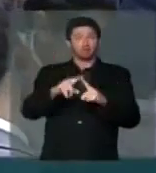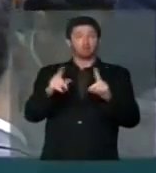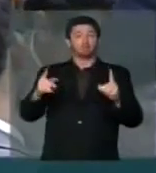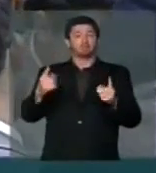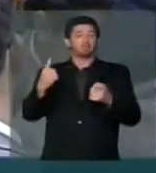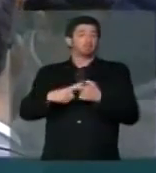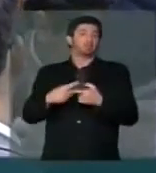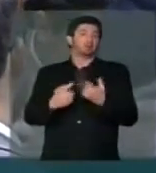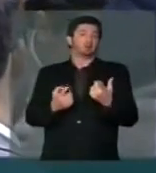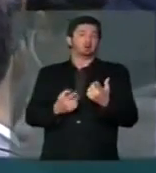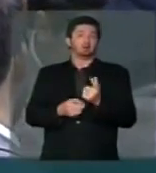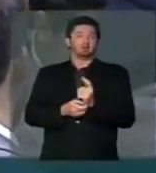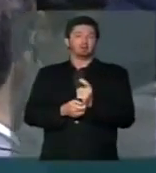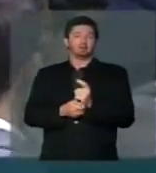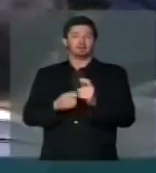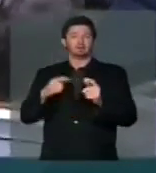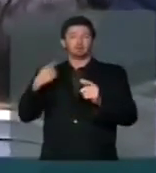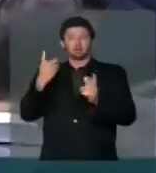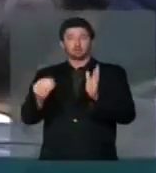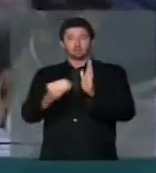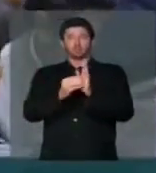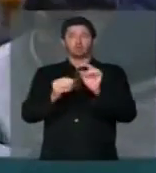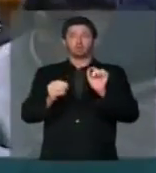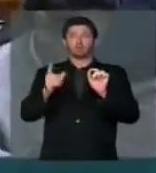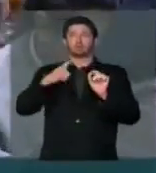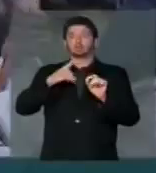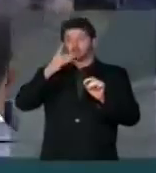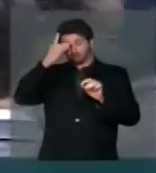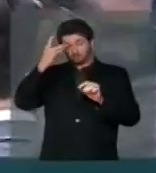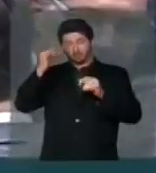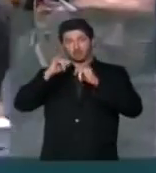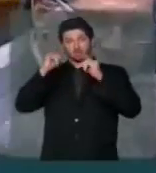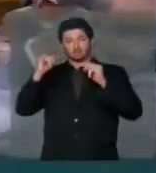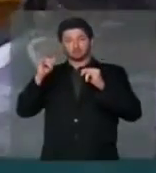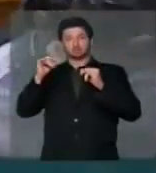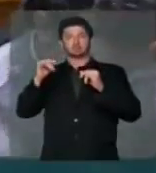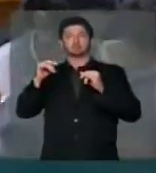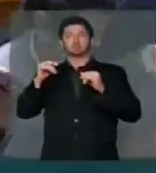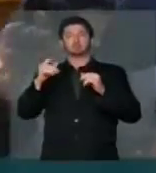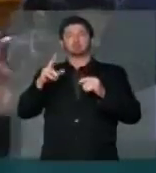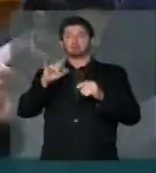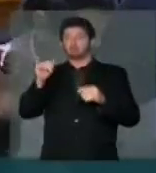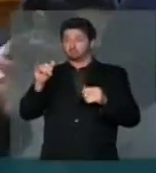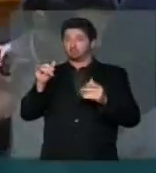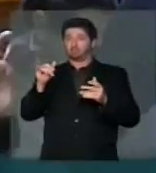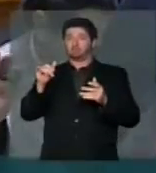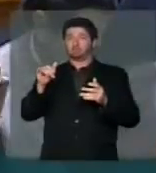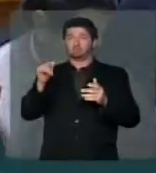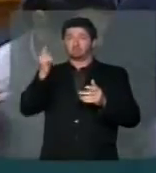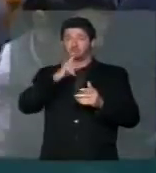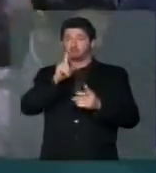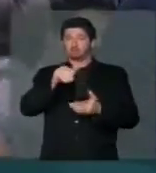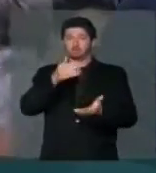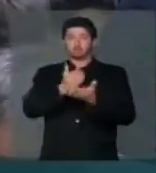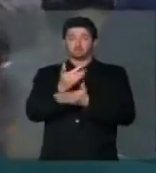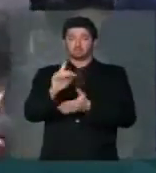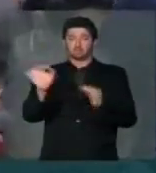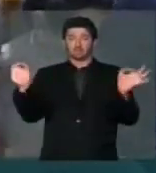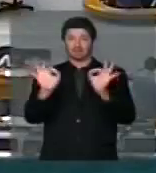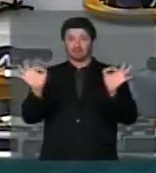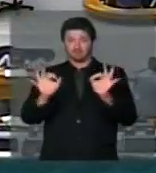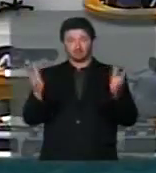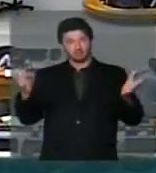a gente assim está consagrando que há candidatos que estão condenados a não se eleger de maneira alguma.